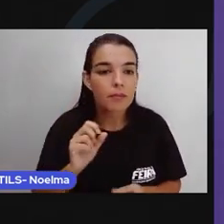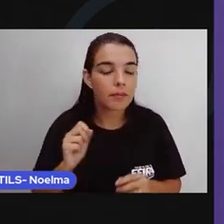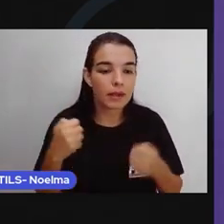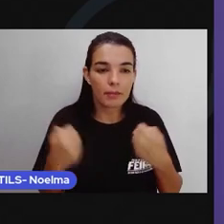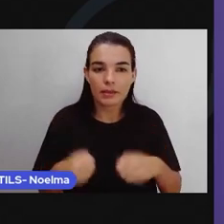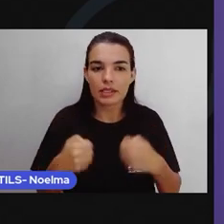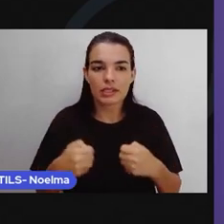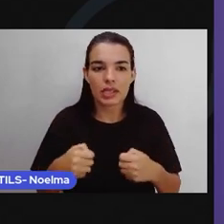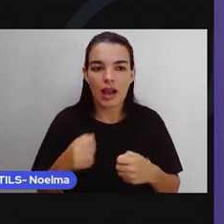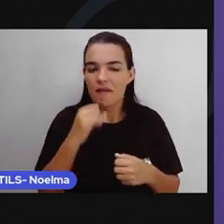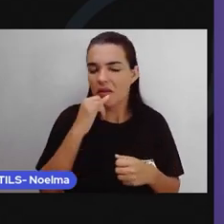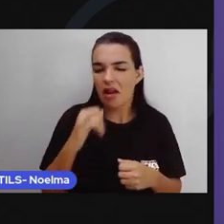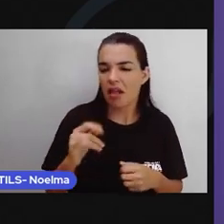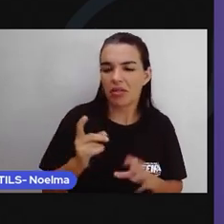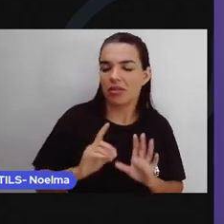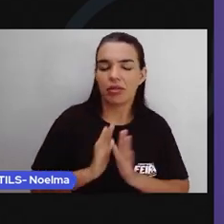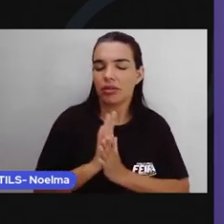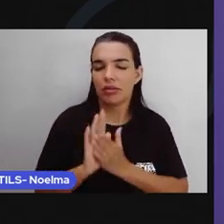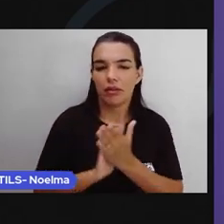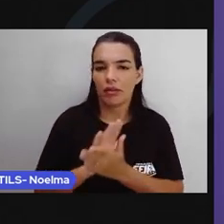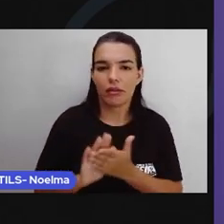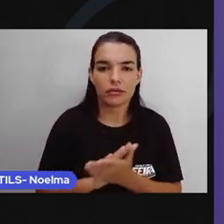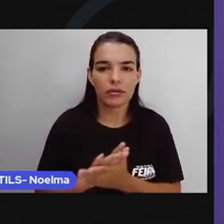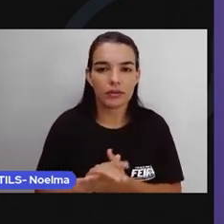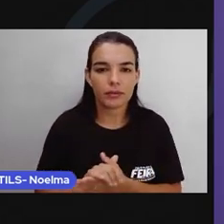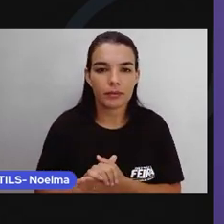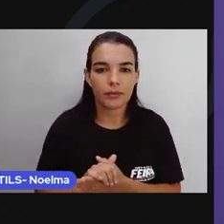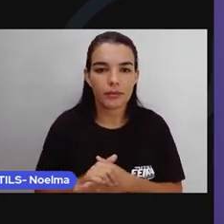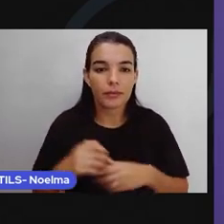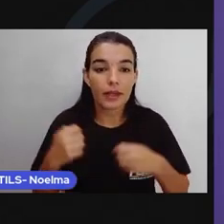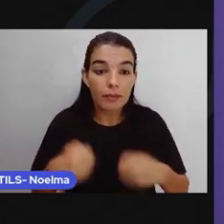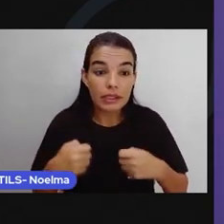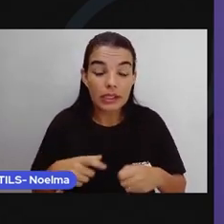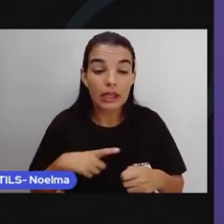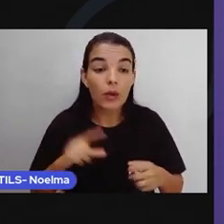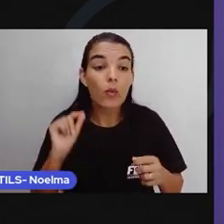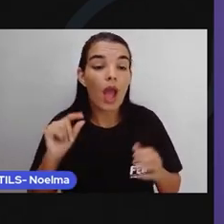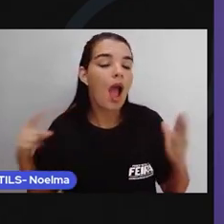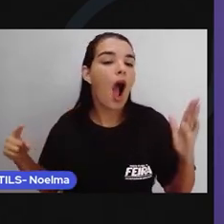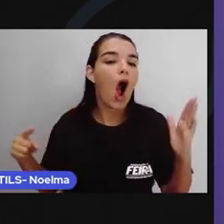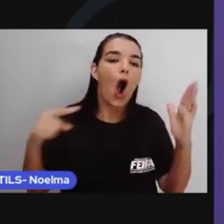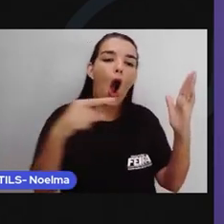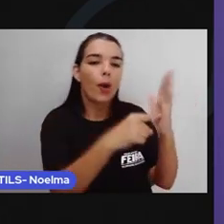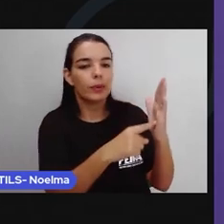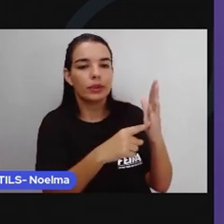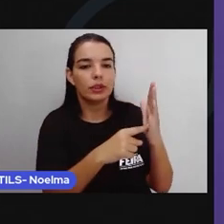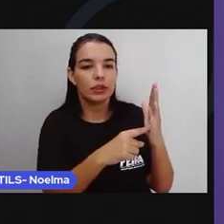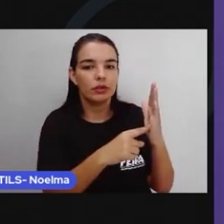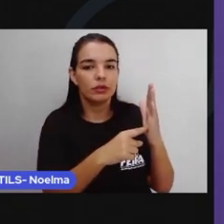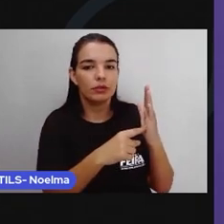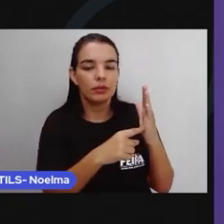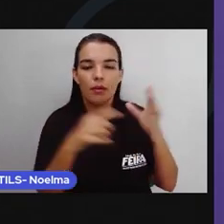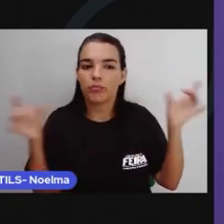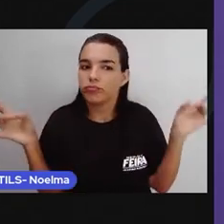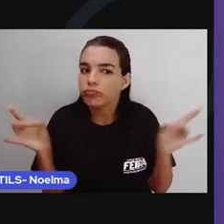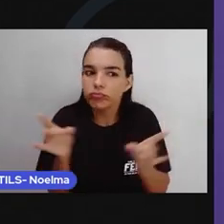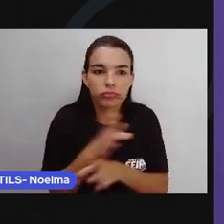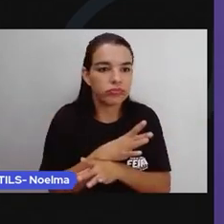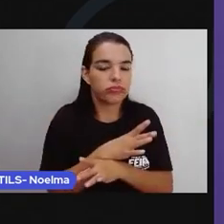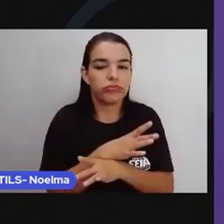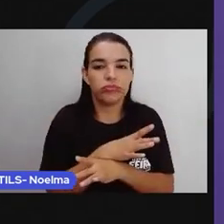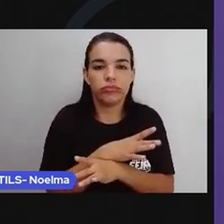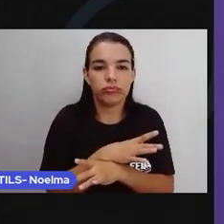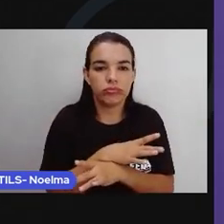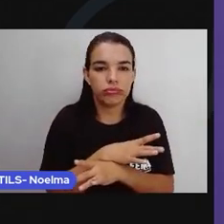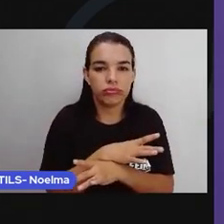ou aquele posicionamento. A notícia tenta ser o mais objetiva possível nesse sentido. Claro que a gente sabe que a